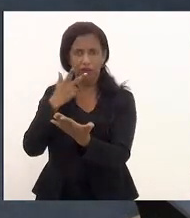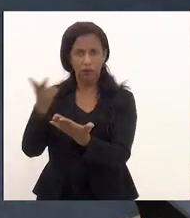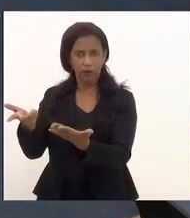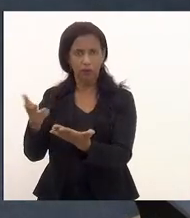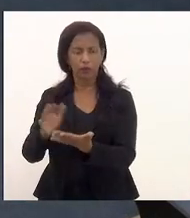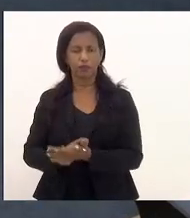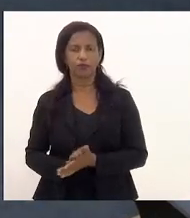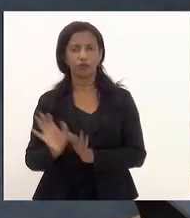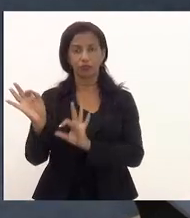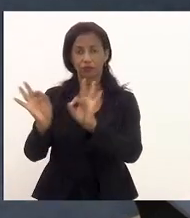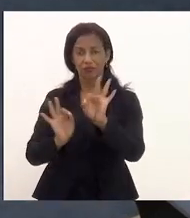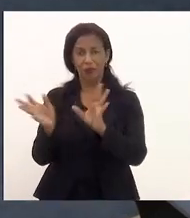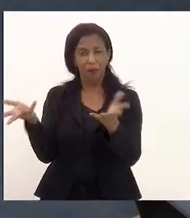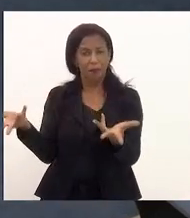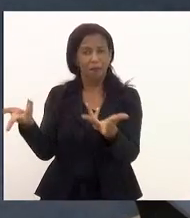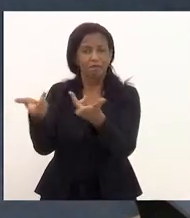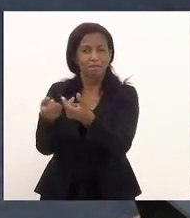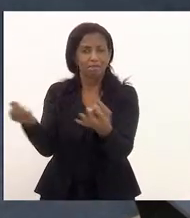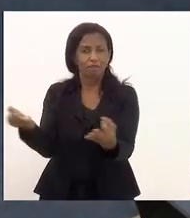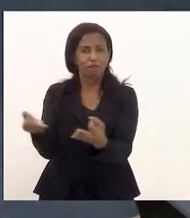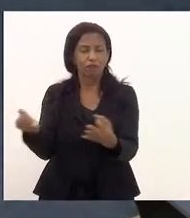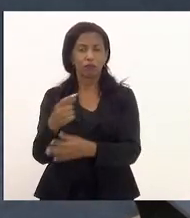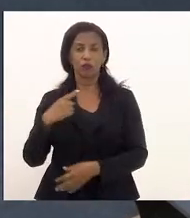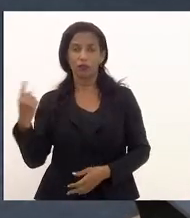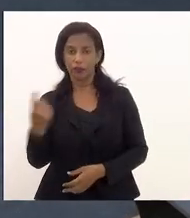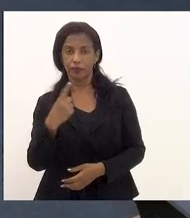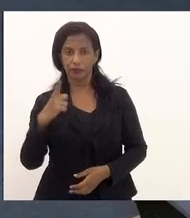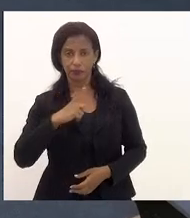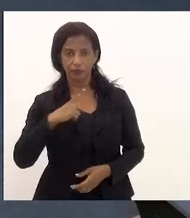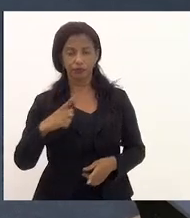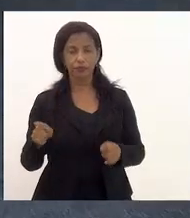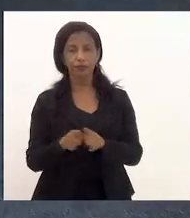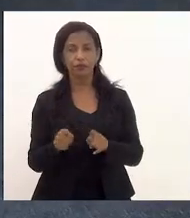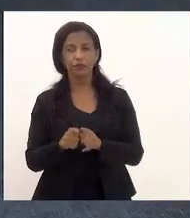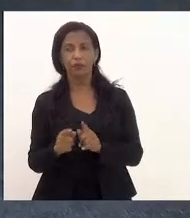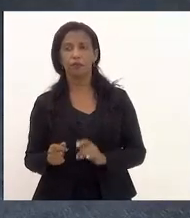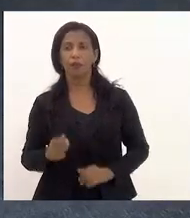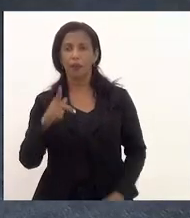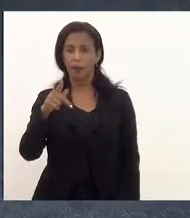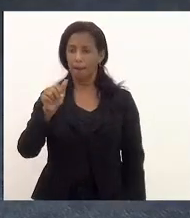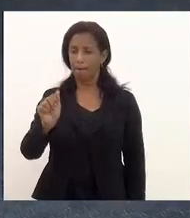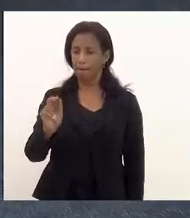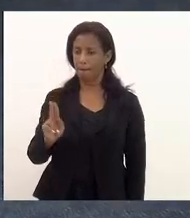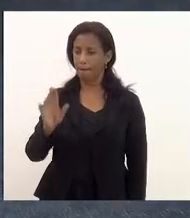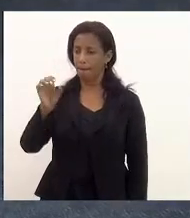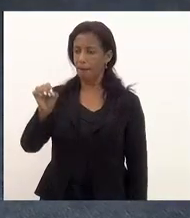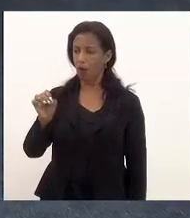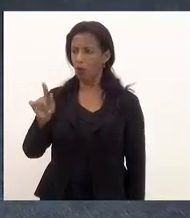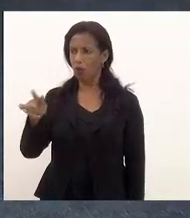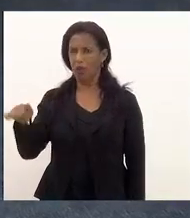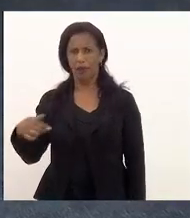colocando aqui de maneira excelente, a gente tem, por exemplo, o Paulo Guedes, ministro da